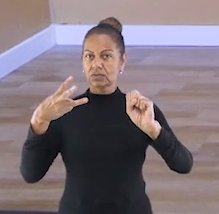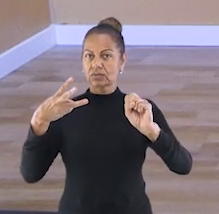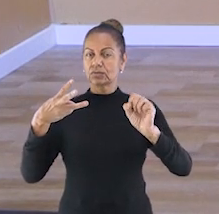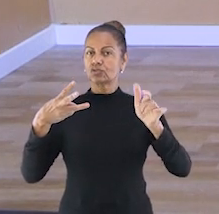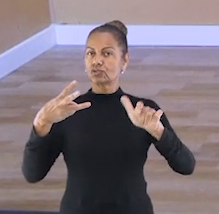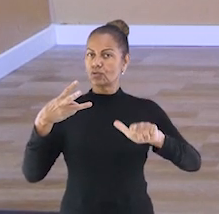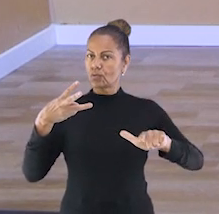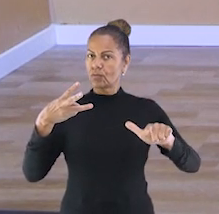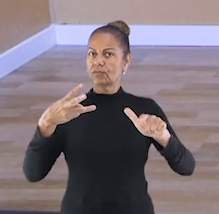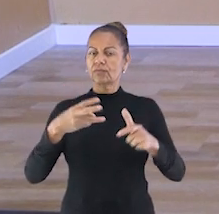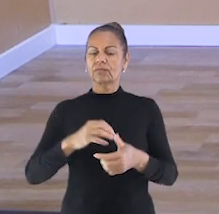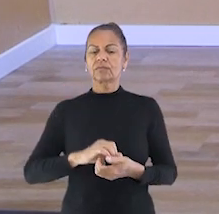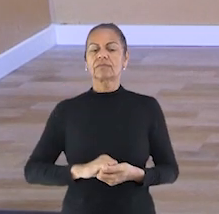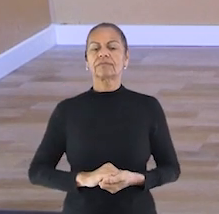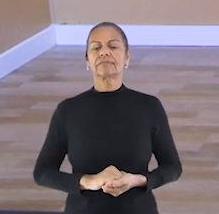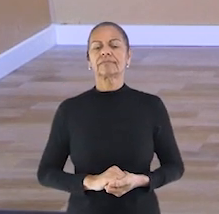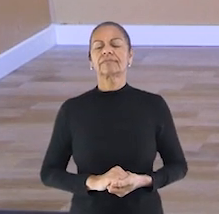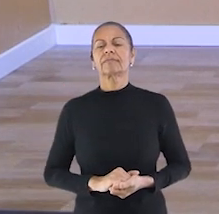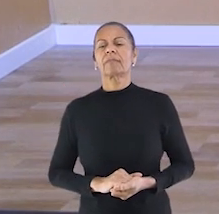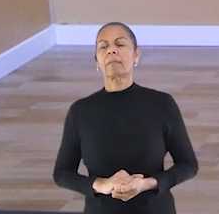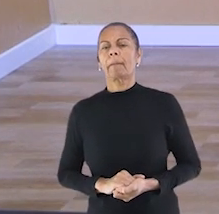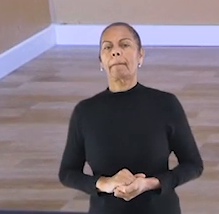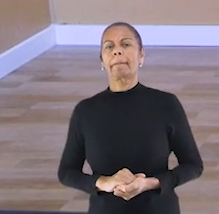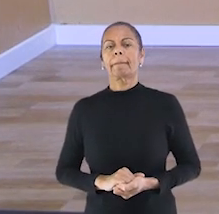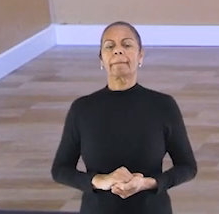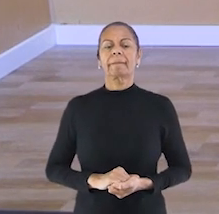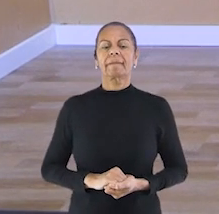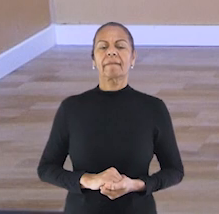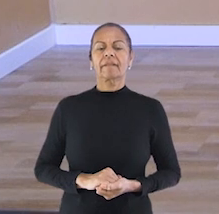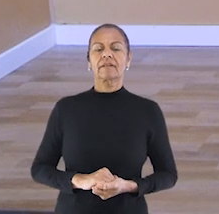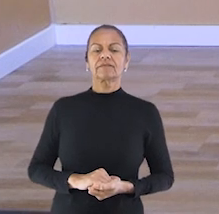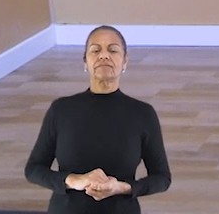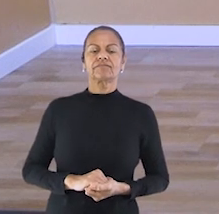Respira. Ganha fôlego.